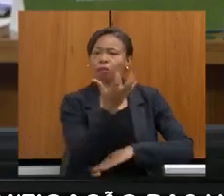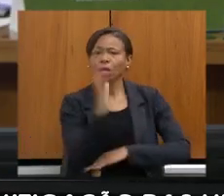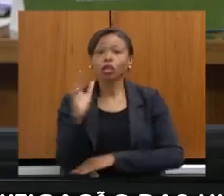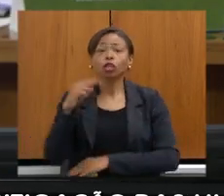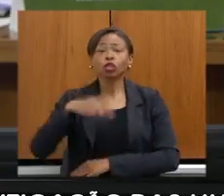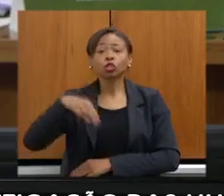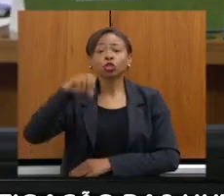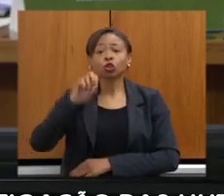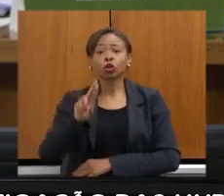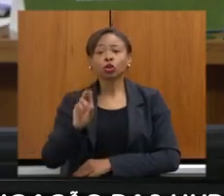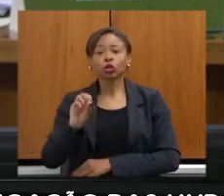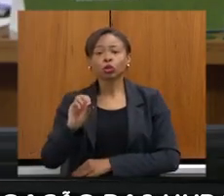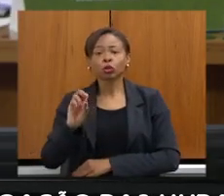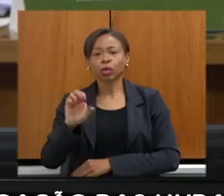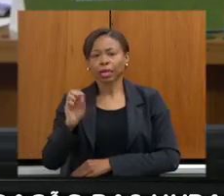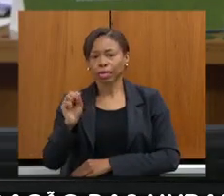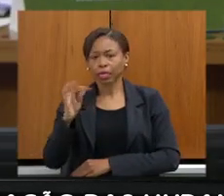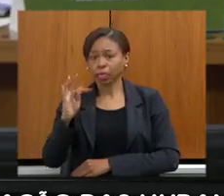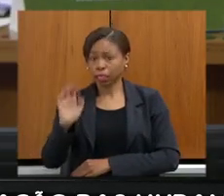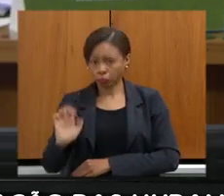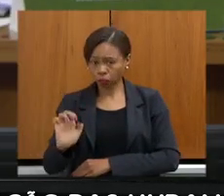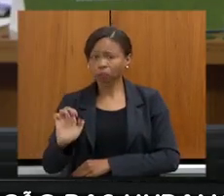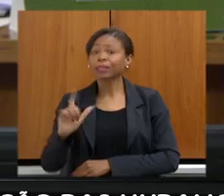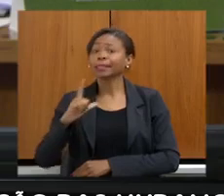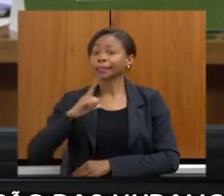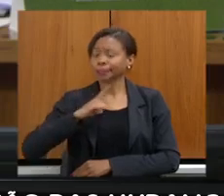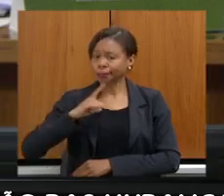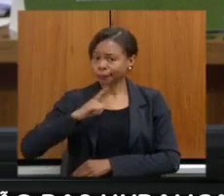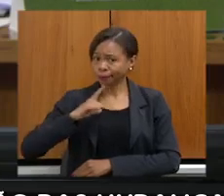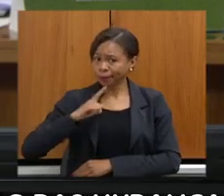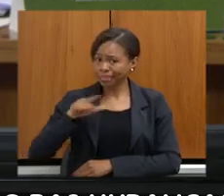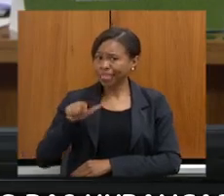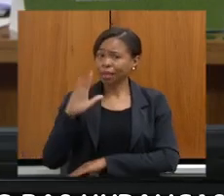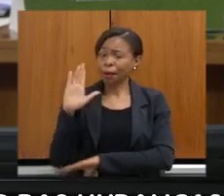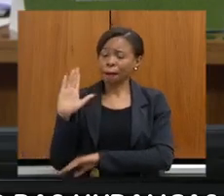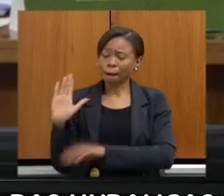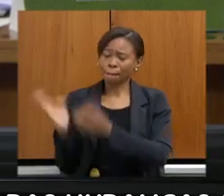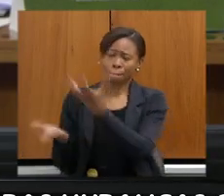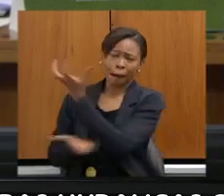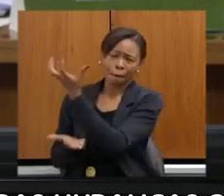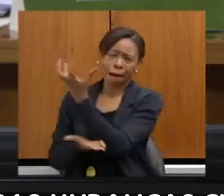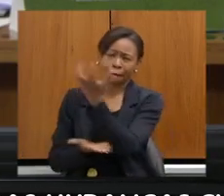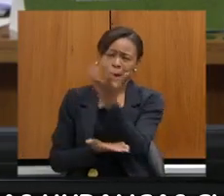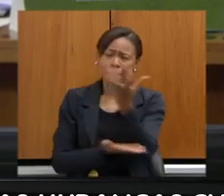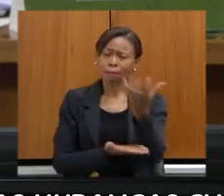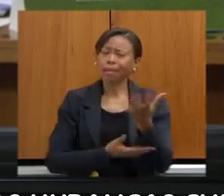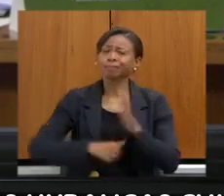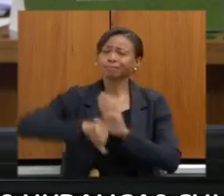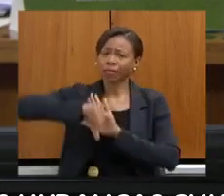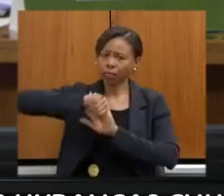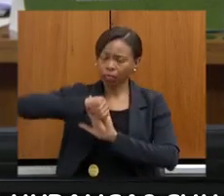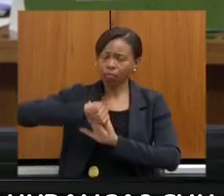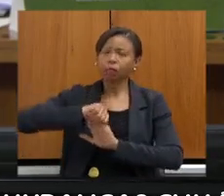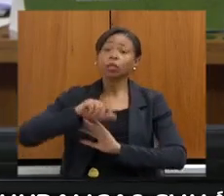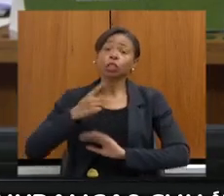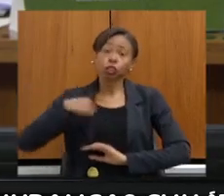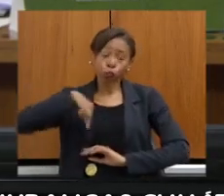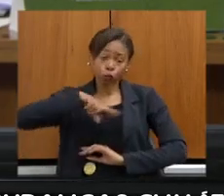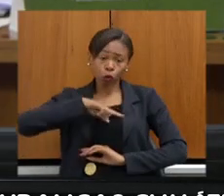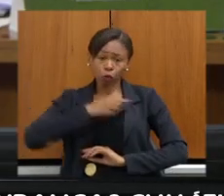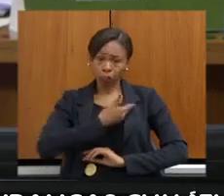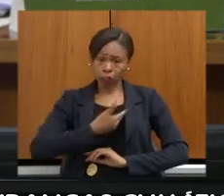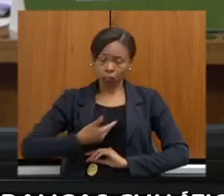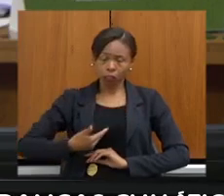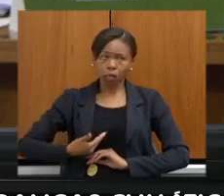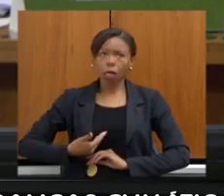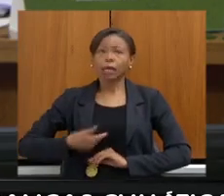noroeste do nosso Estado, tem sido observado desmatamento irregular. E nós temos trabalhado muito em parceria, não apenas com a Secretaria